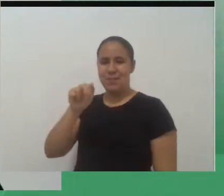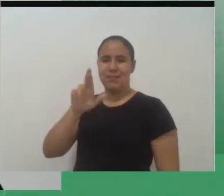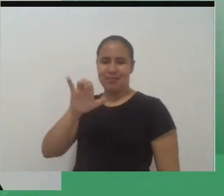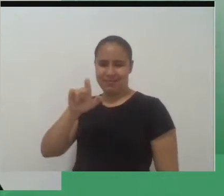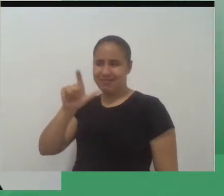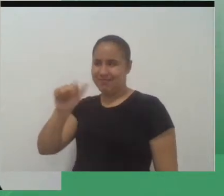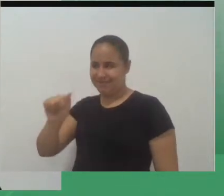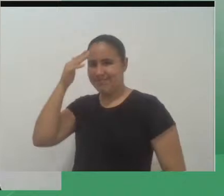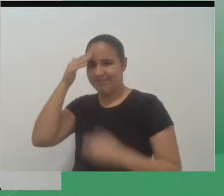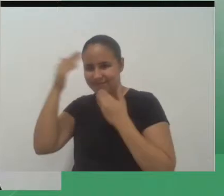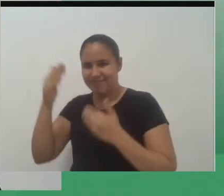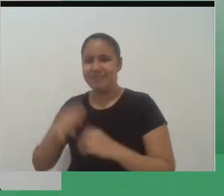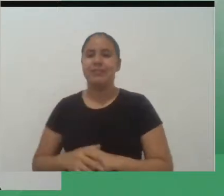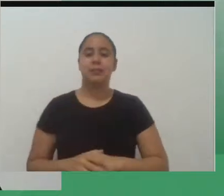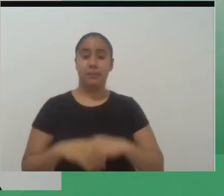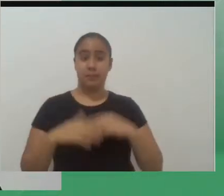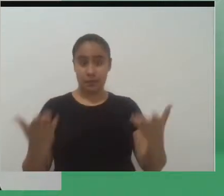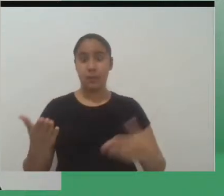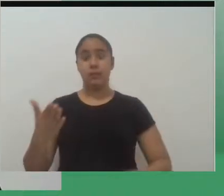o meu trabalho